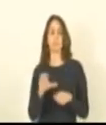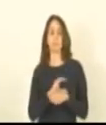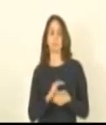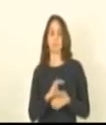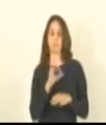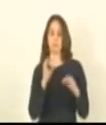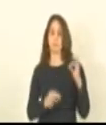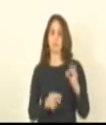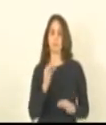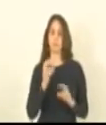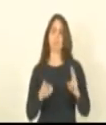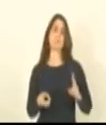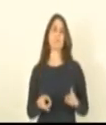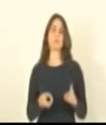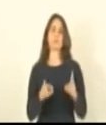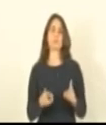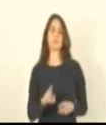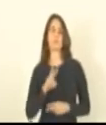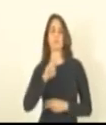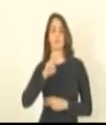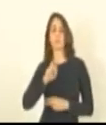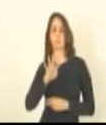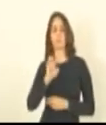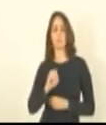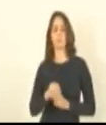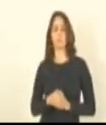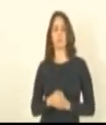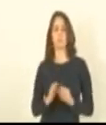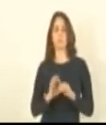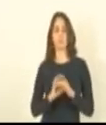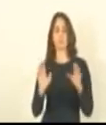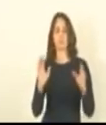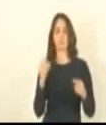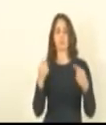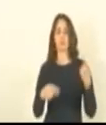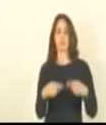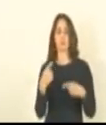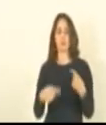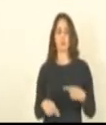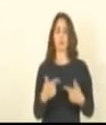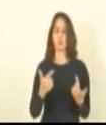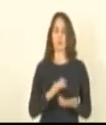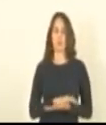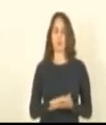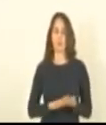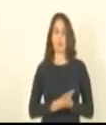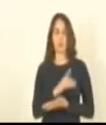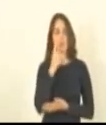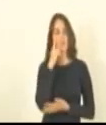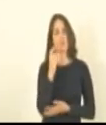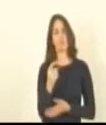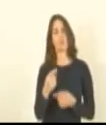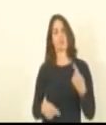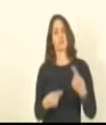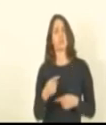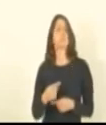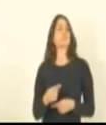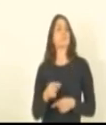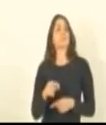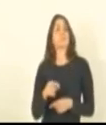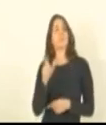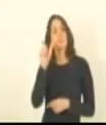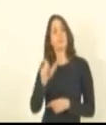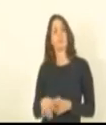de justiça pela manutenção do veto coloca a matéria de discussão no plenário não havendo quem queira discutir ouço o líder do governo